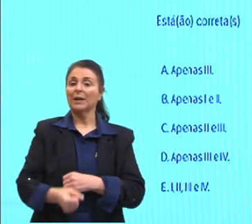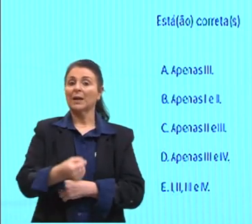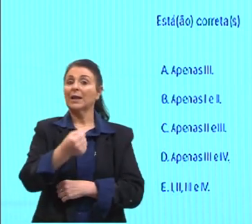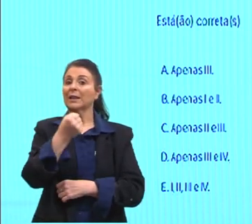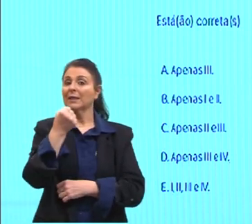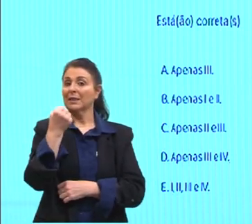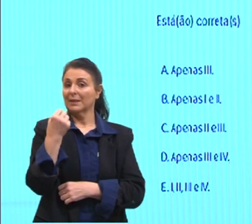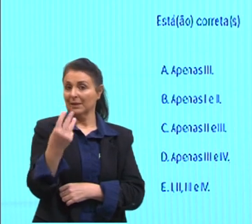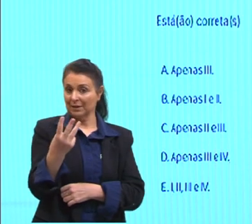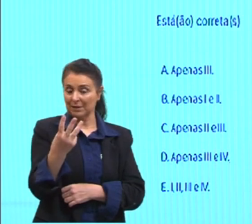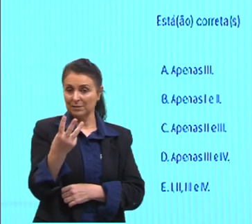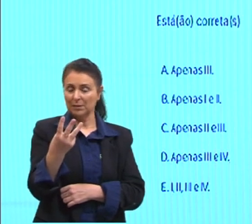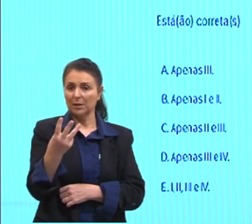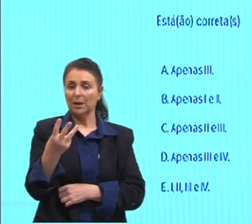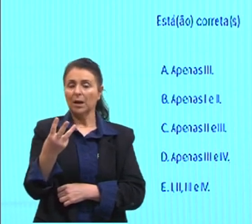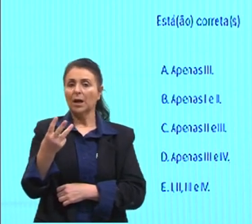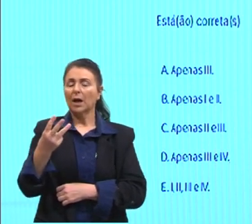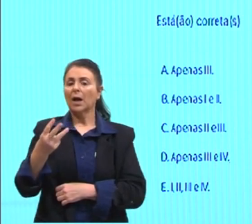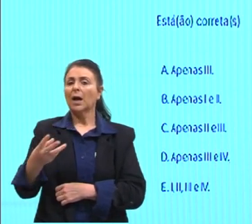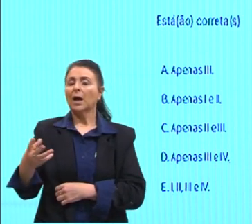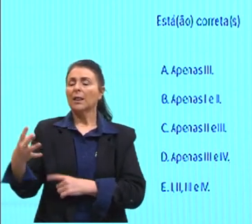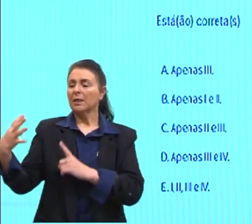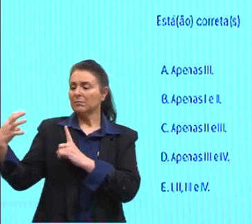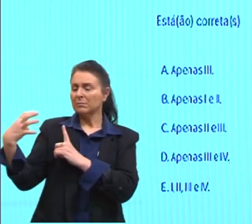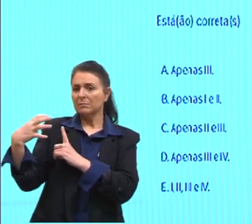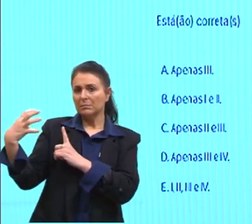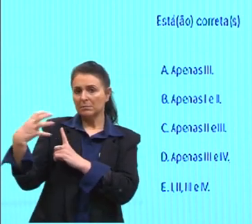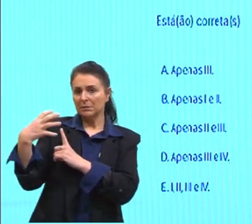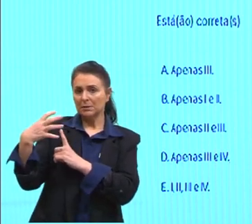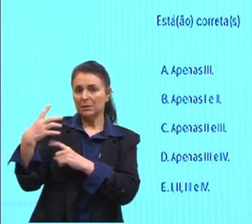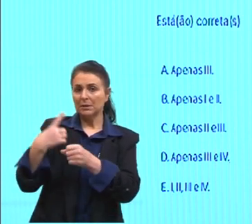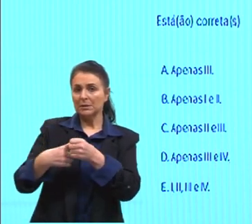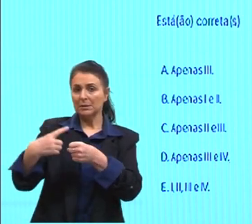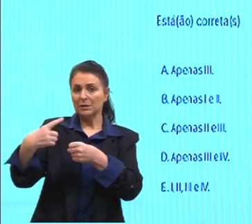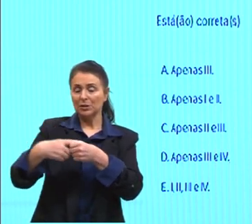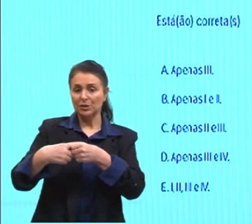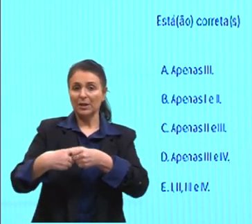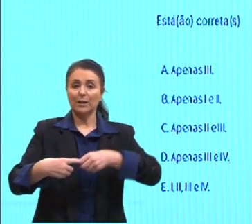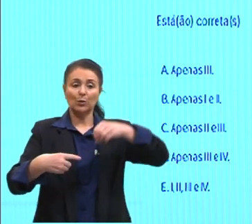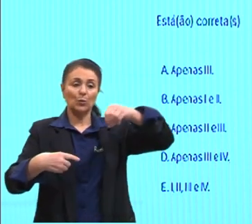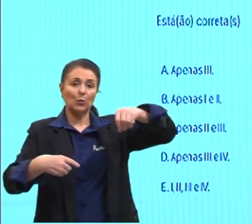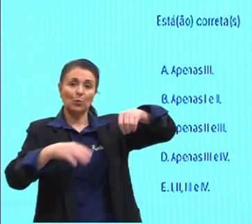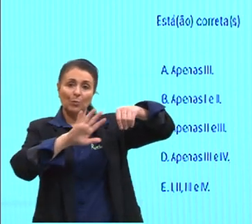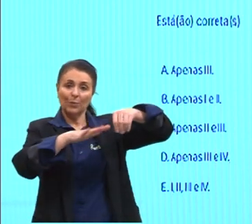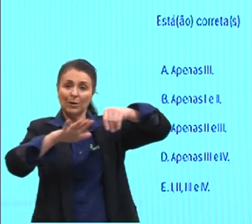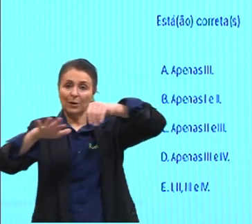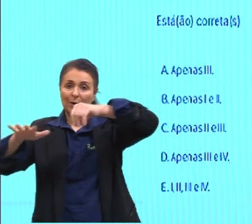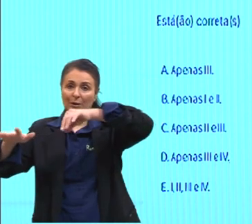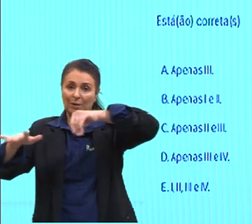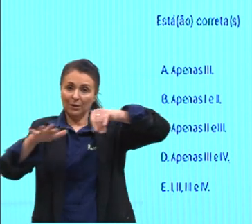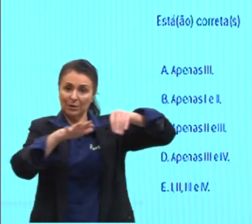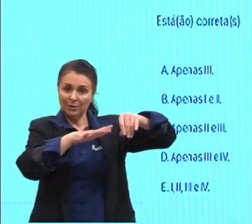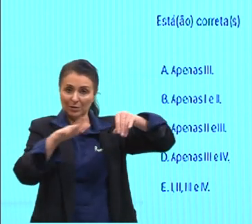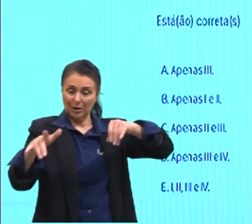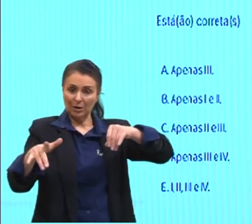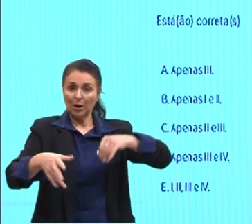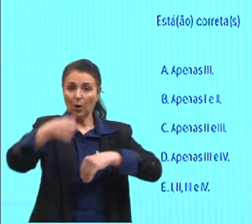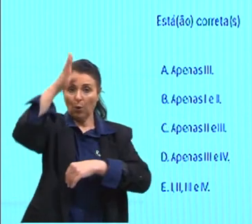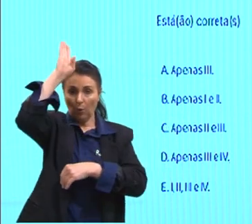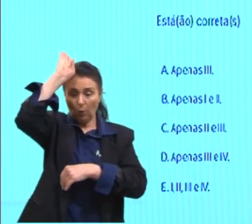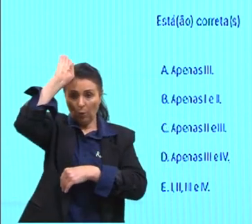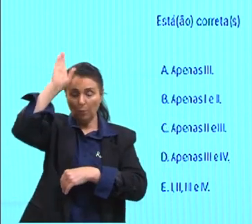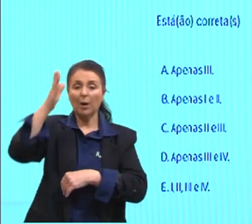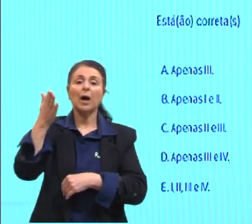Alternativa número três. Na conquista de cidades e reinos do mar Mediterrâneo, Roma soube assimilar e reconfigurar